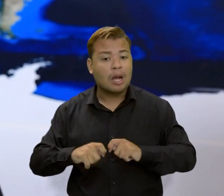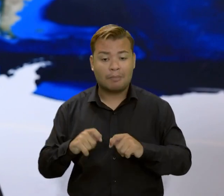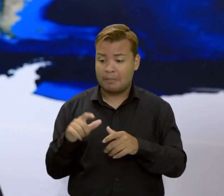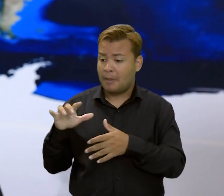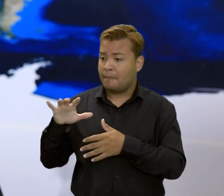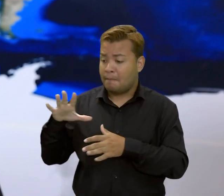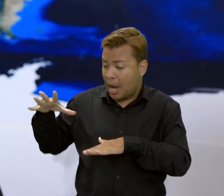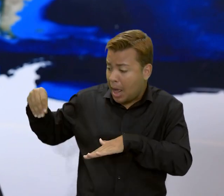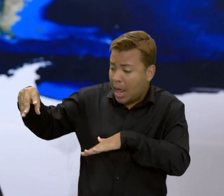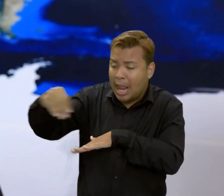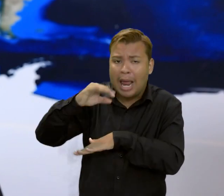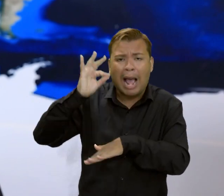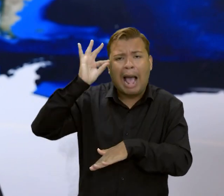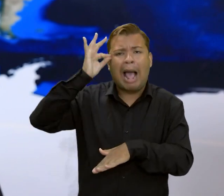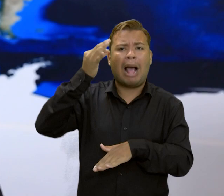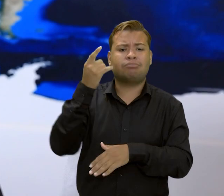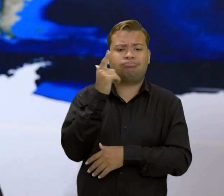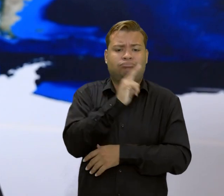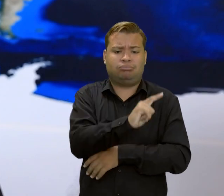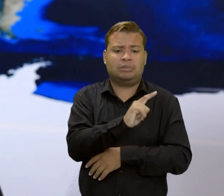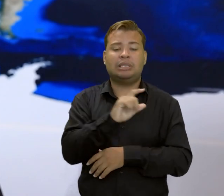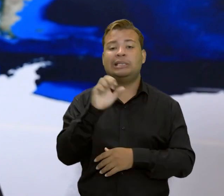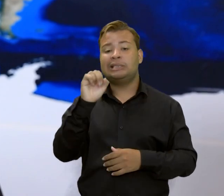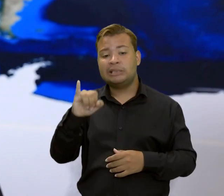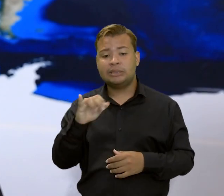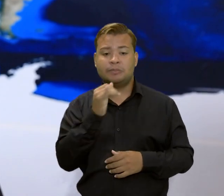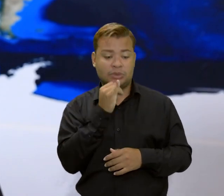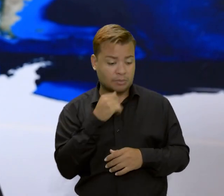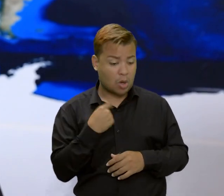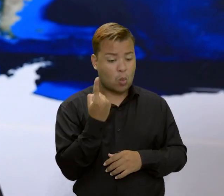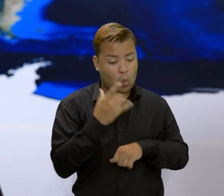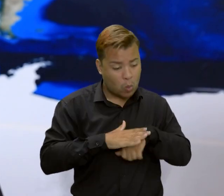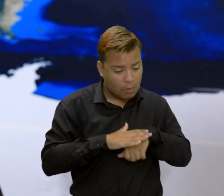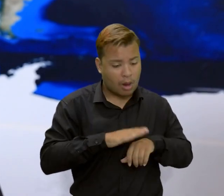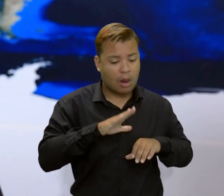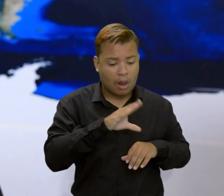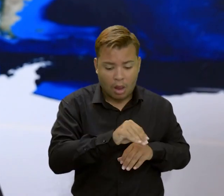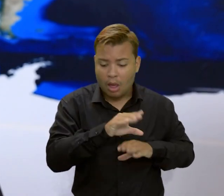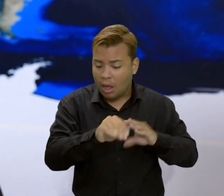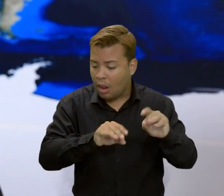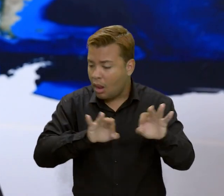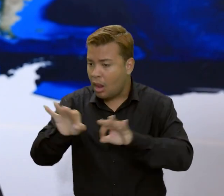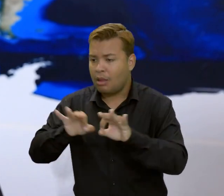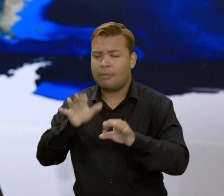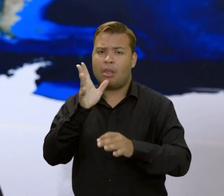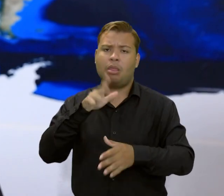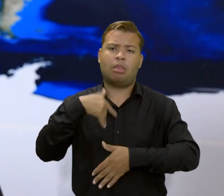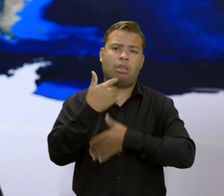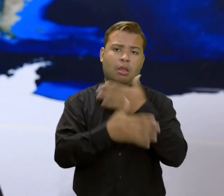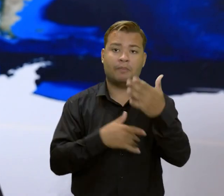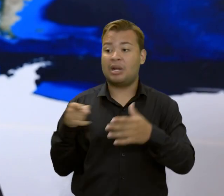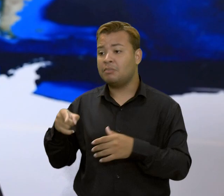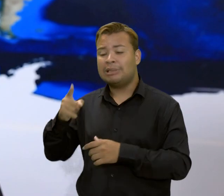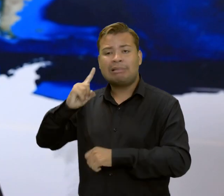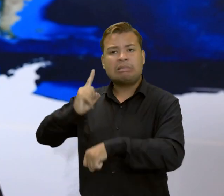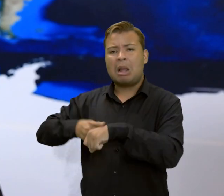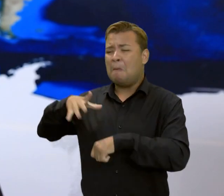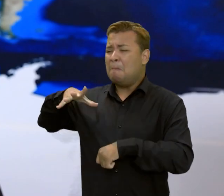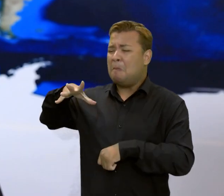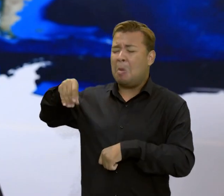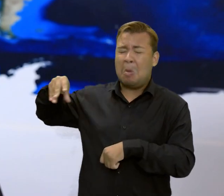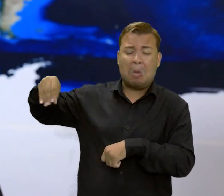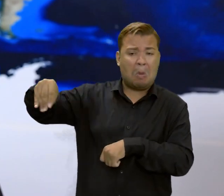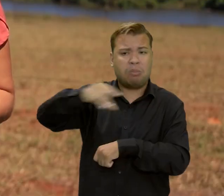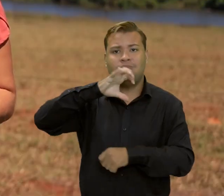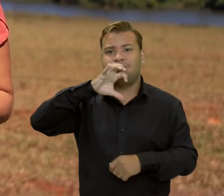muito mais rápida do que se eu estivesse coletando uma amostra por cada vez. Porque essa ferramenta, ela permite que eu colete várias amostras de várias classes